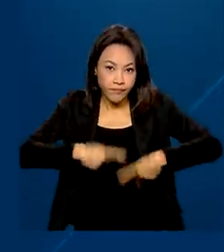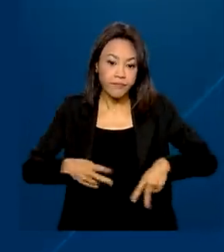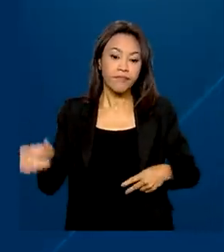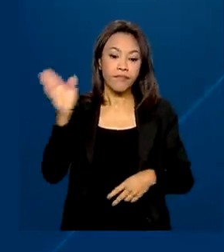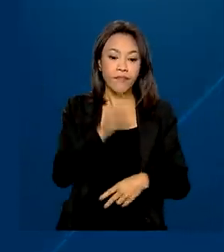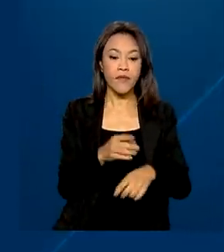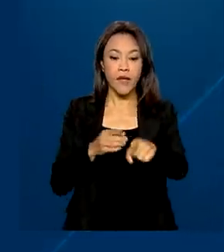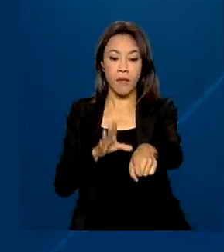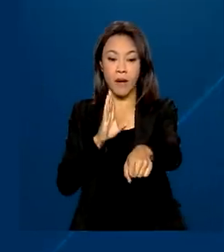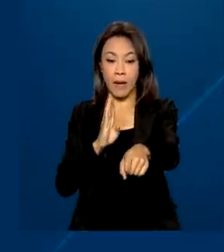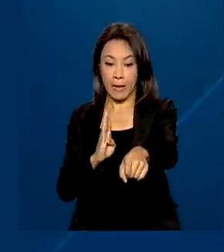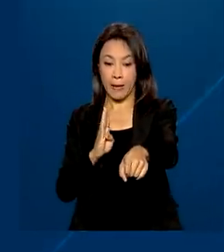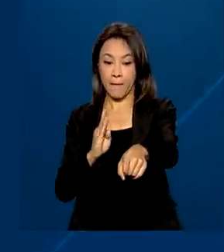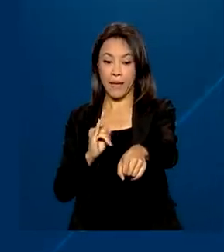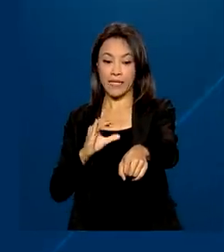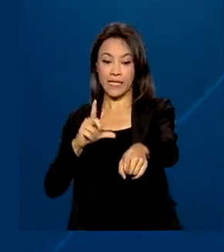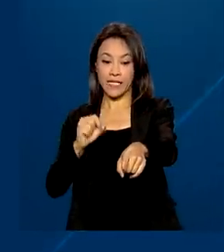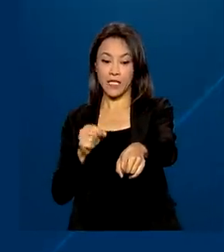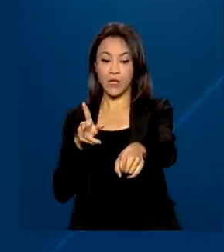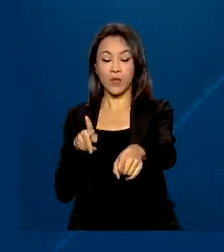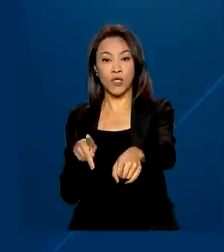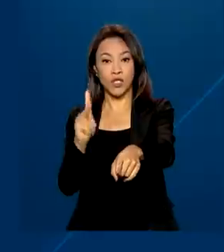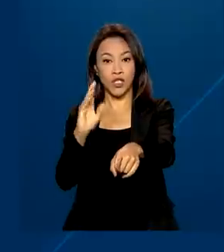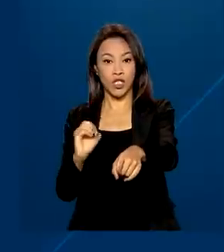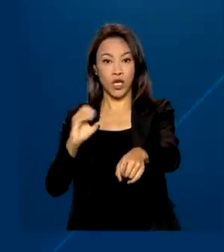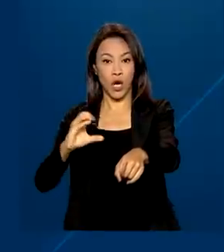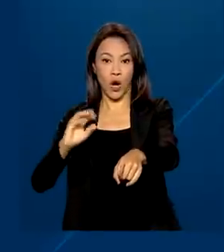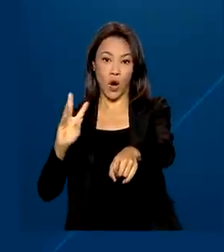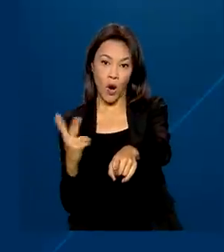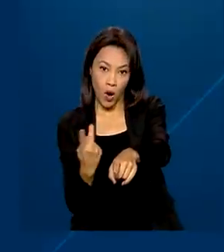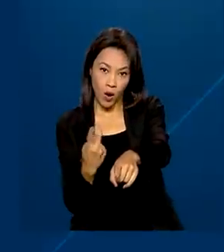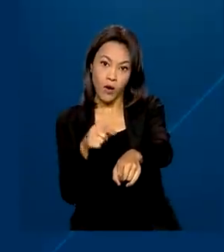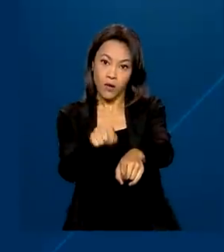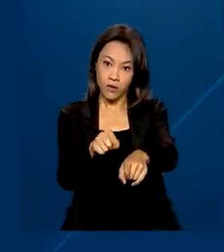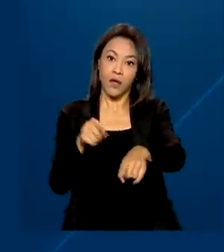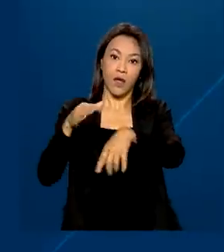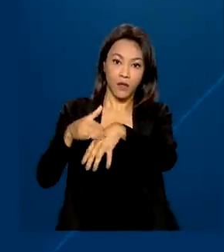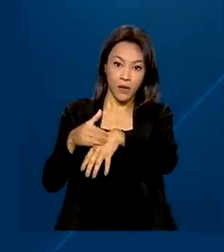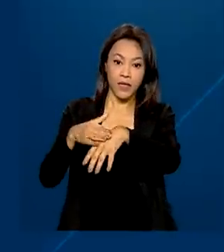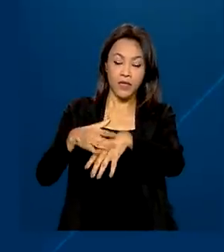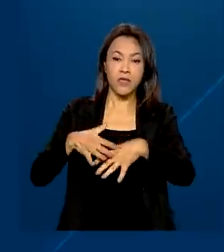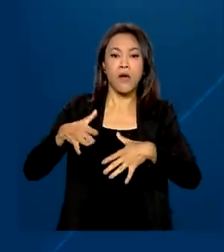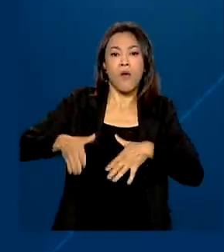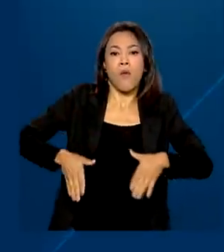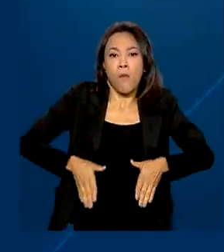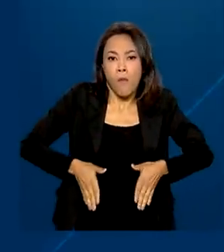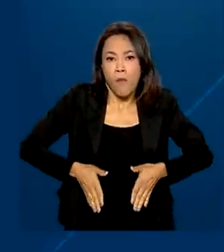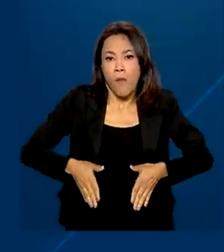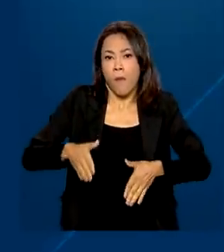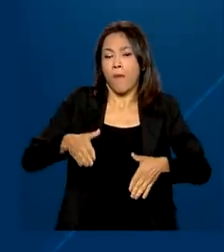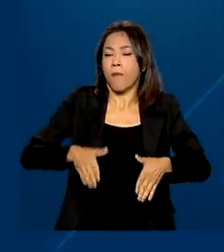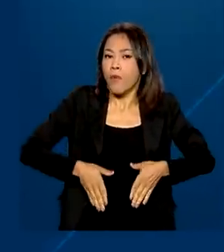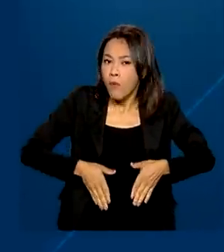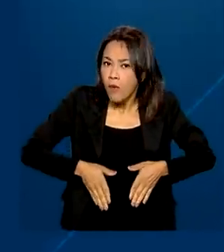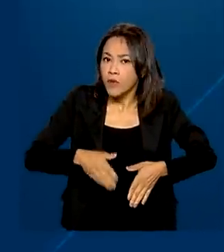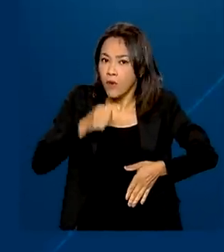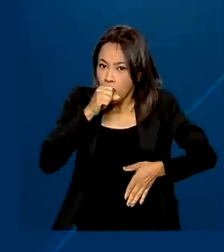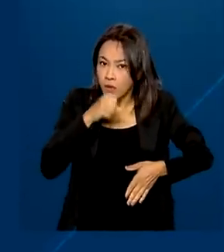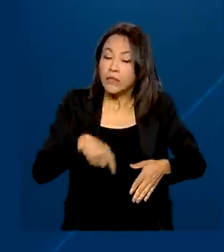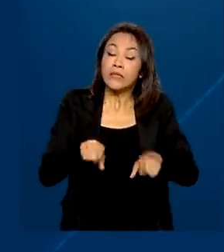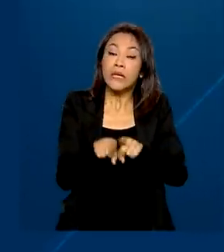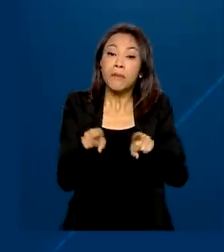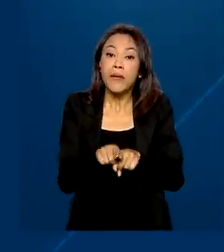pela bactéria conhecida como bacilo de có. A doença afeta principalmente os pulmões, mas também pode